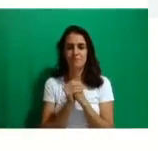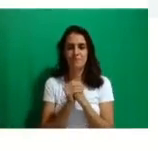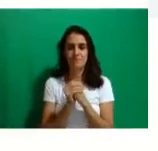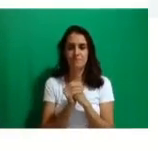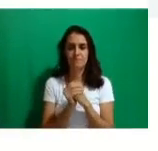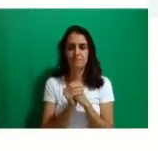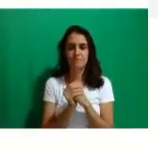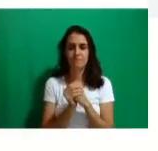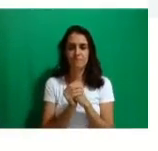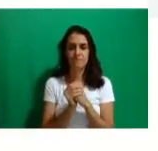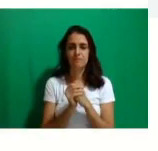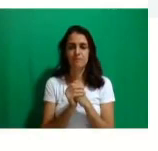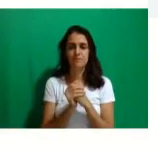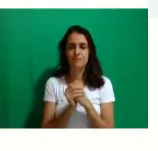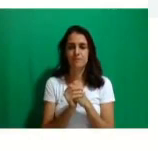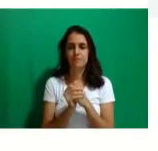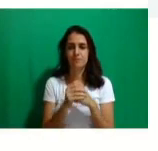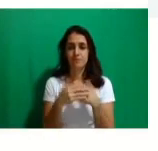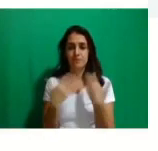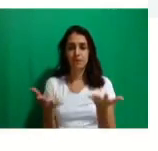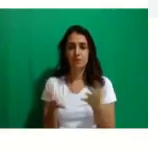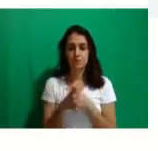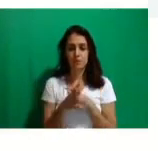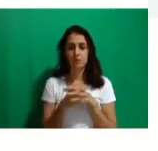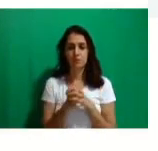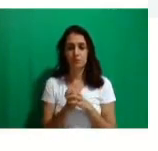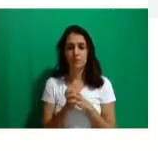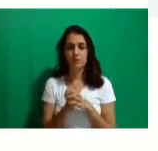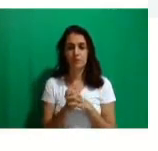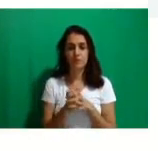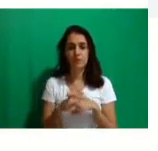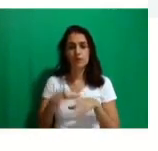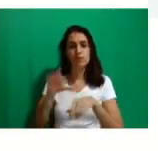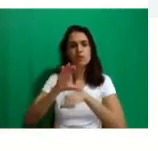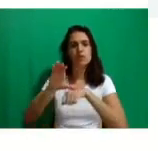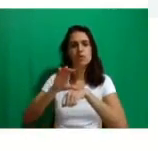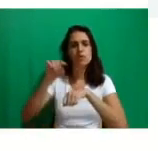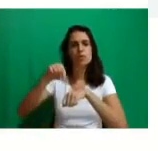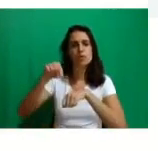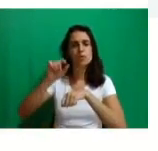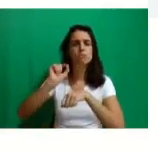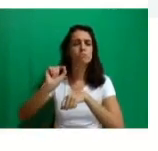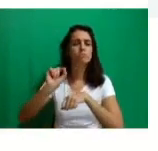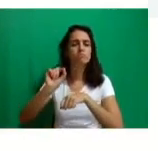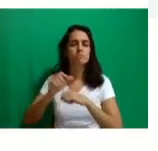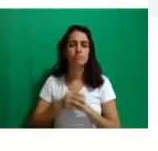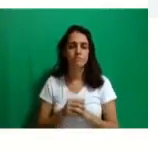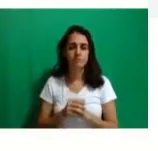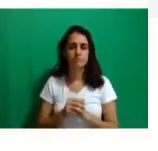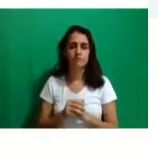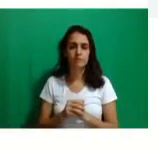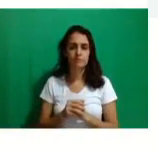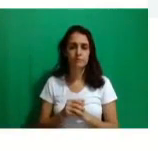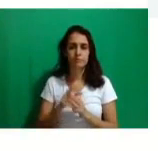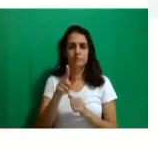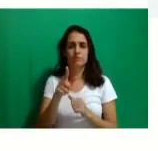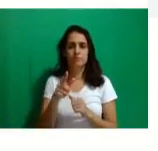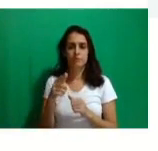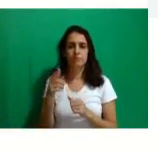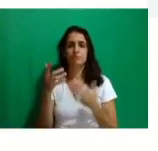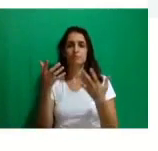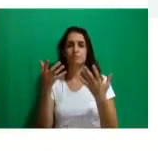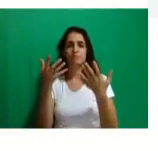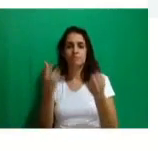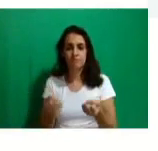disponível. Bom, vamos lá. Que curso é esse que vocês caíram dentro? Que curso é esse que